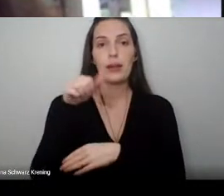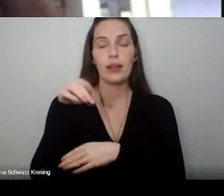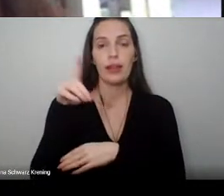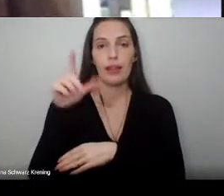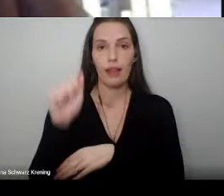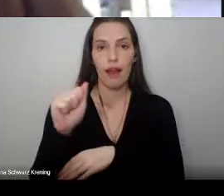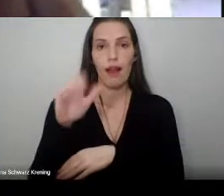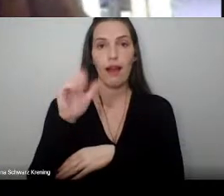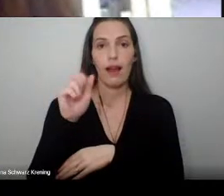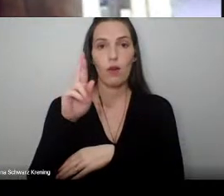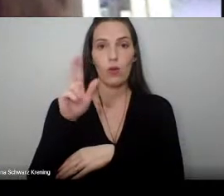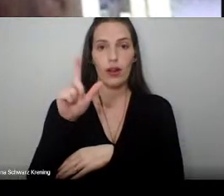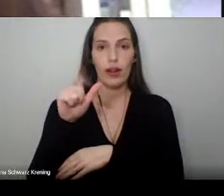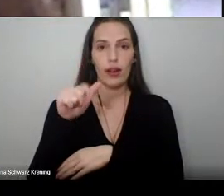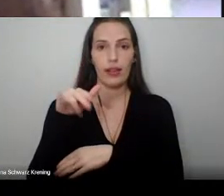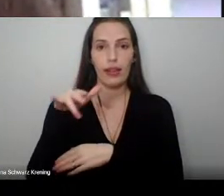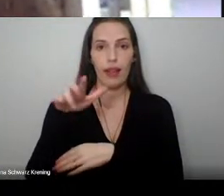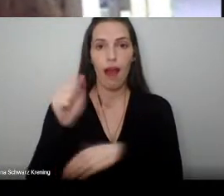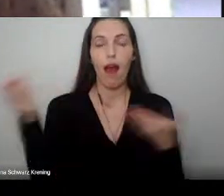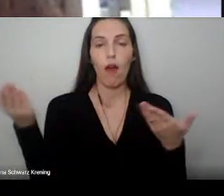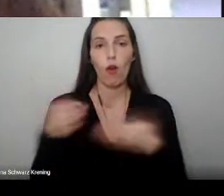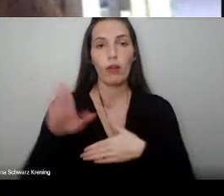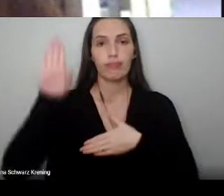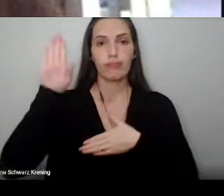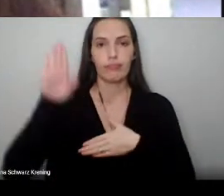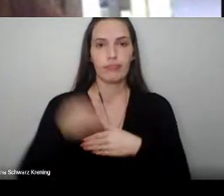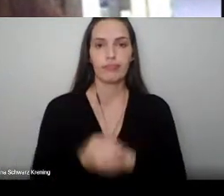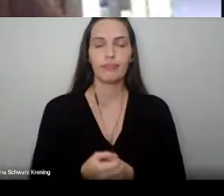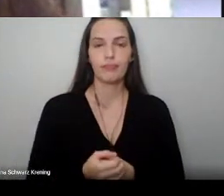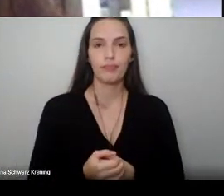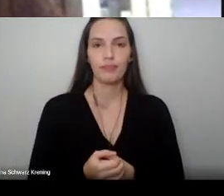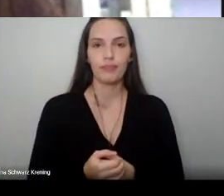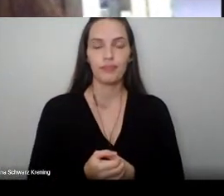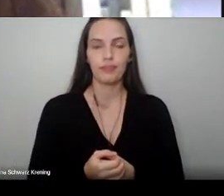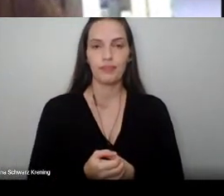para prestar o juramento. Sim.